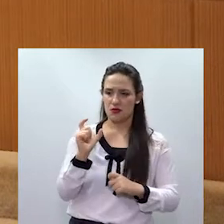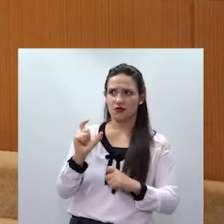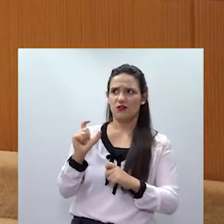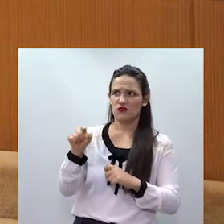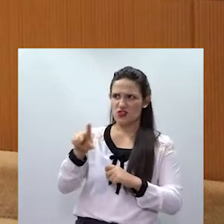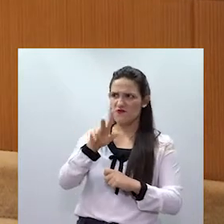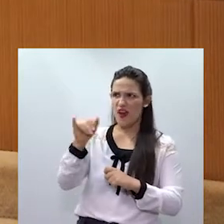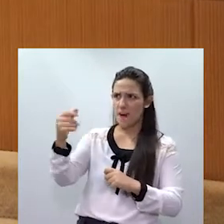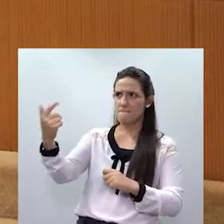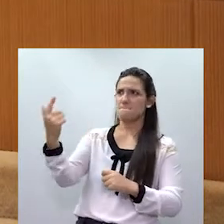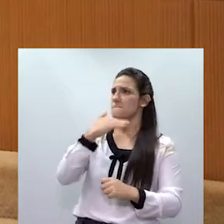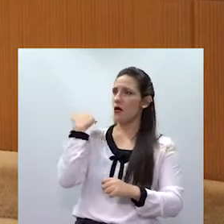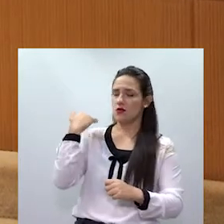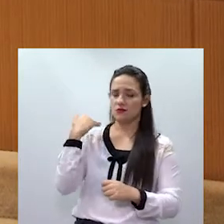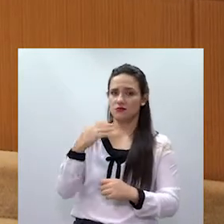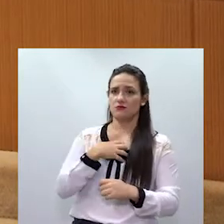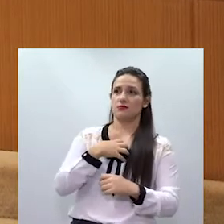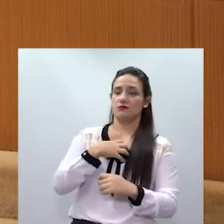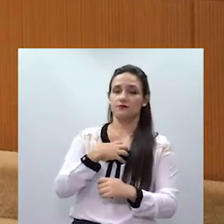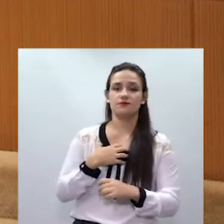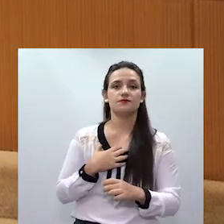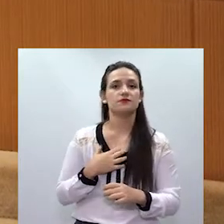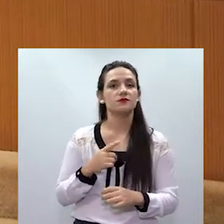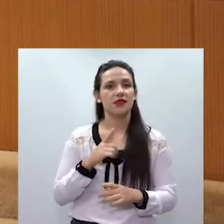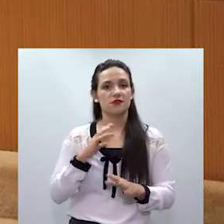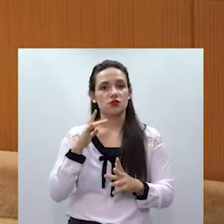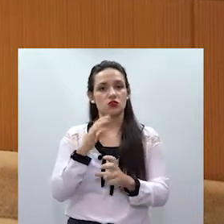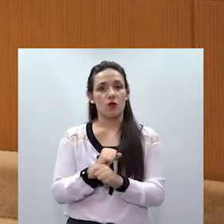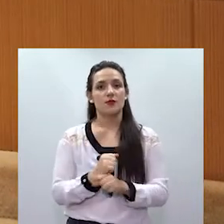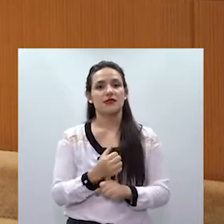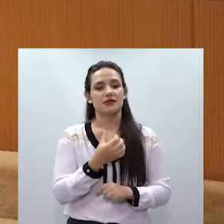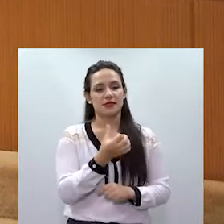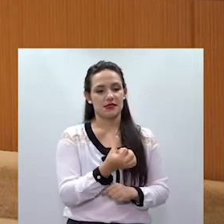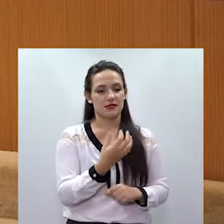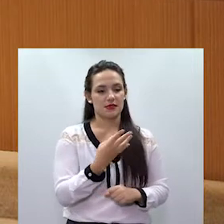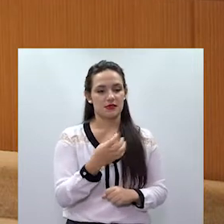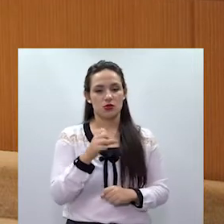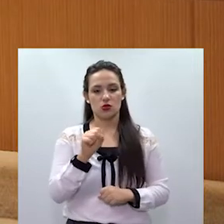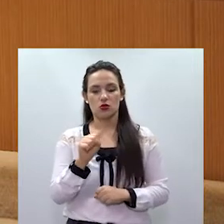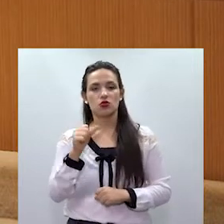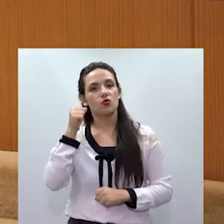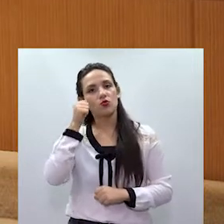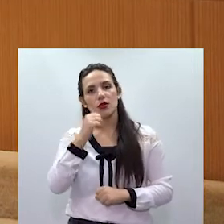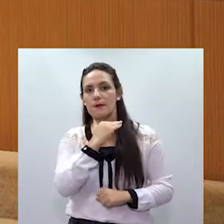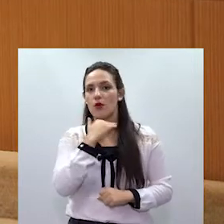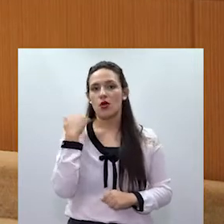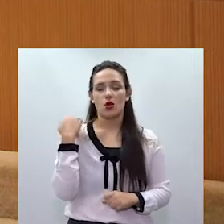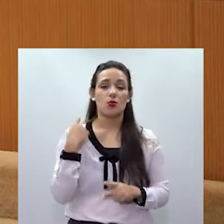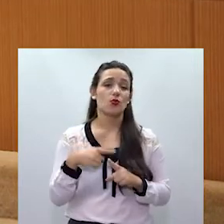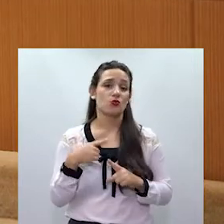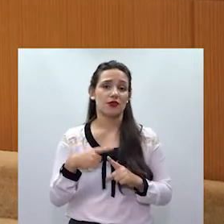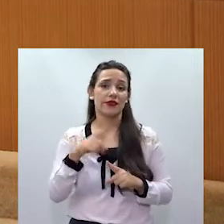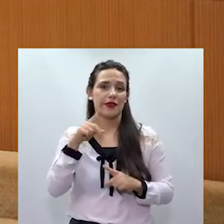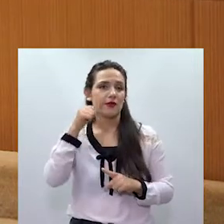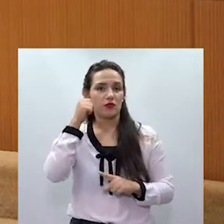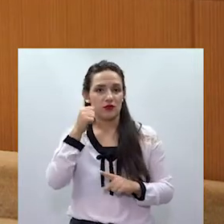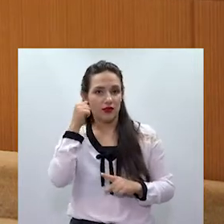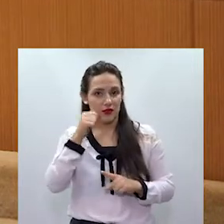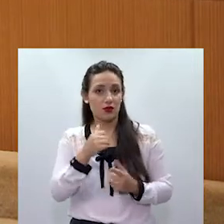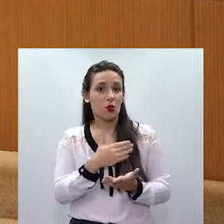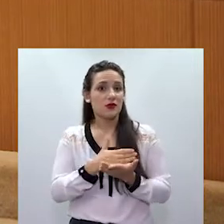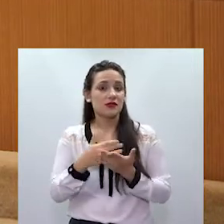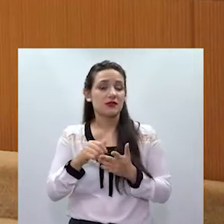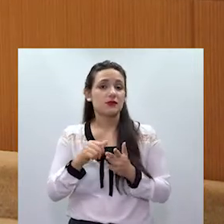Em se tratando de feminicídio, foram 648 mulheres assassinadas só nos